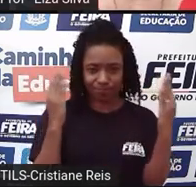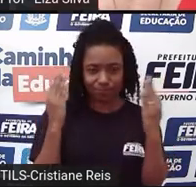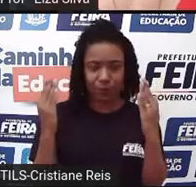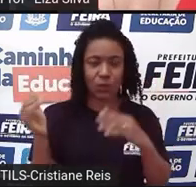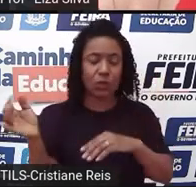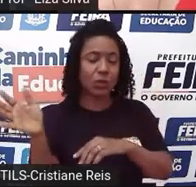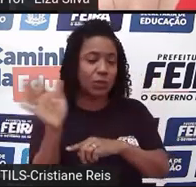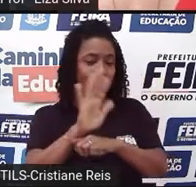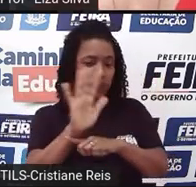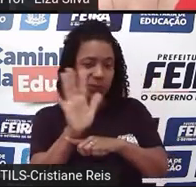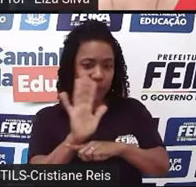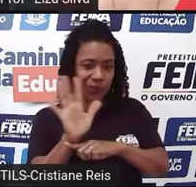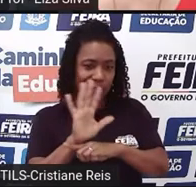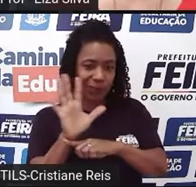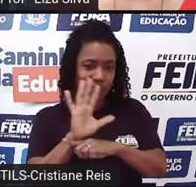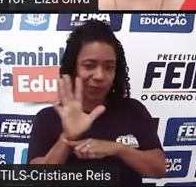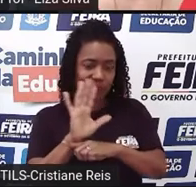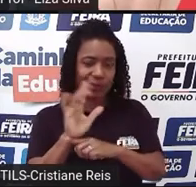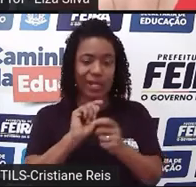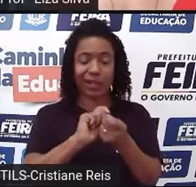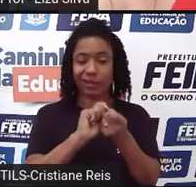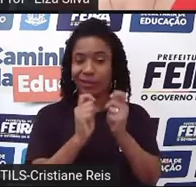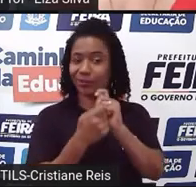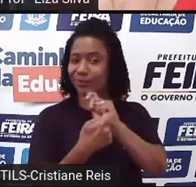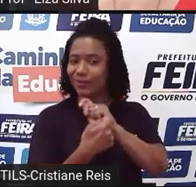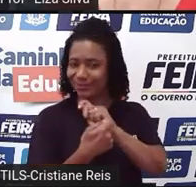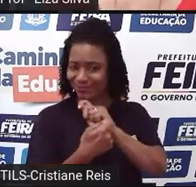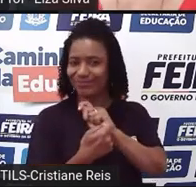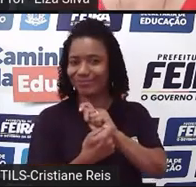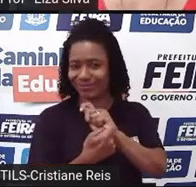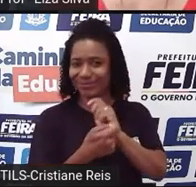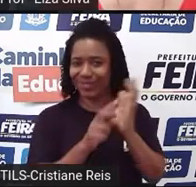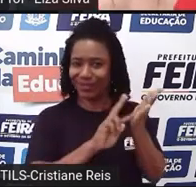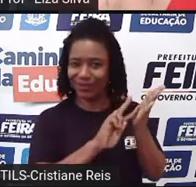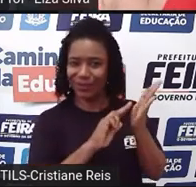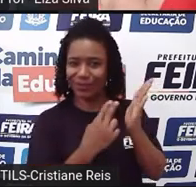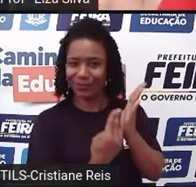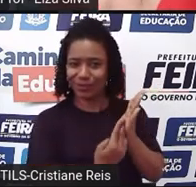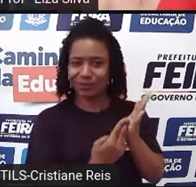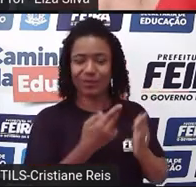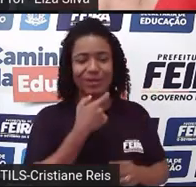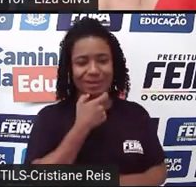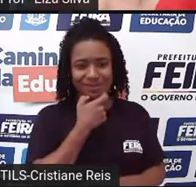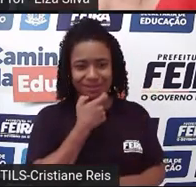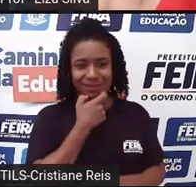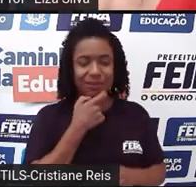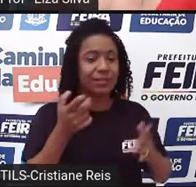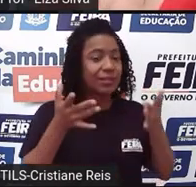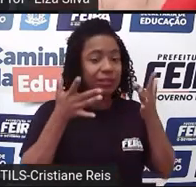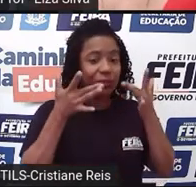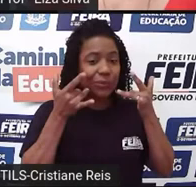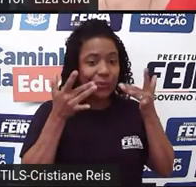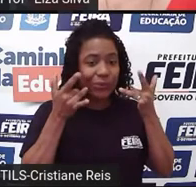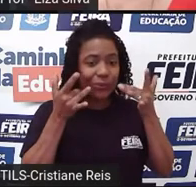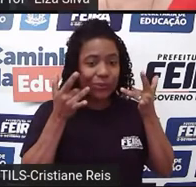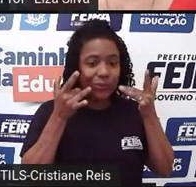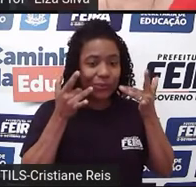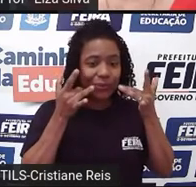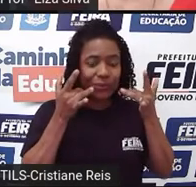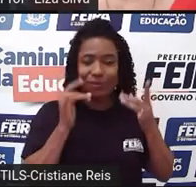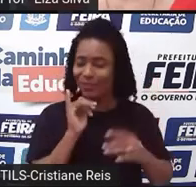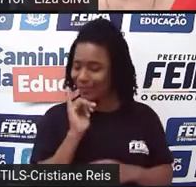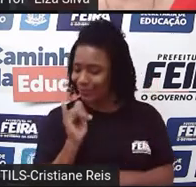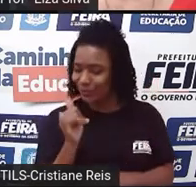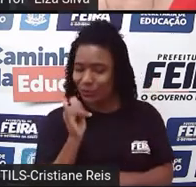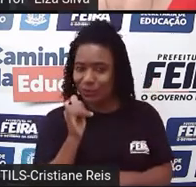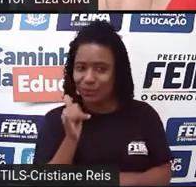vídeo nós temos uma adaptação e essa peça teatral foi recontada em forma de conto.